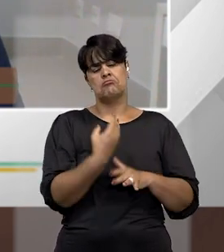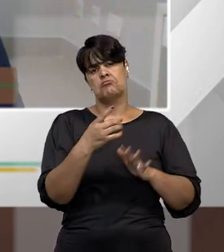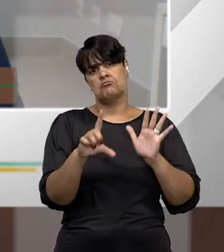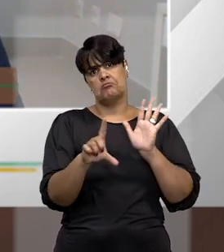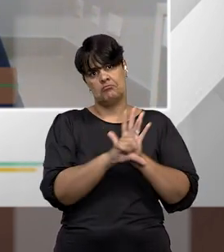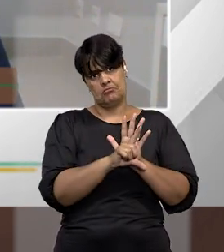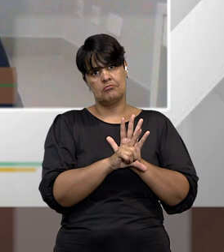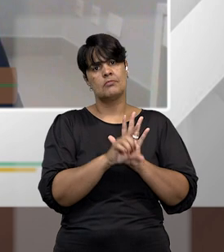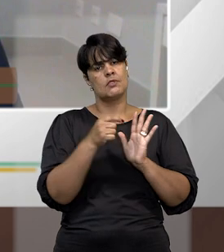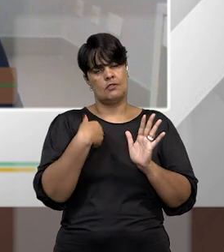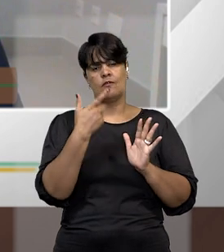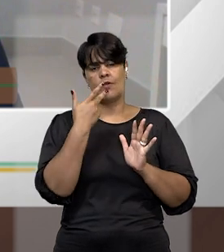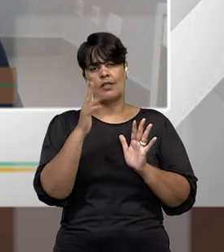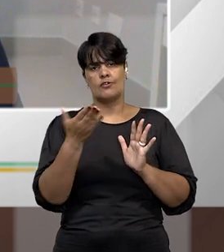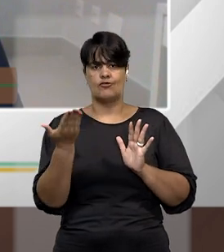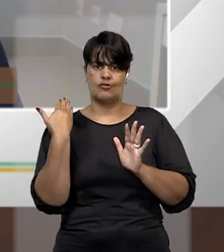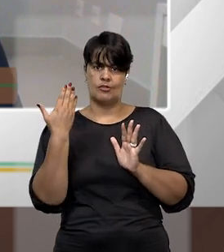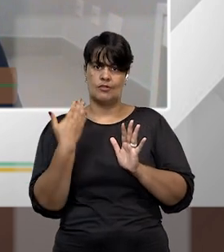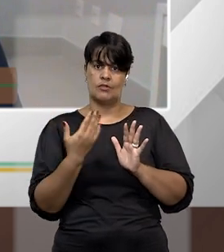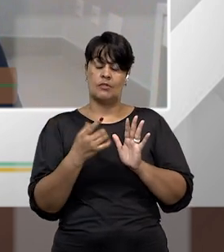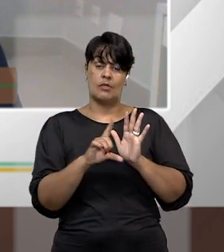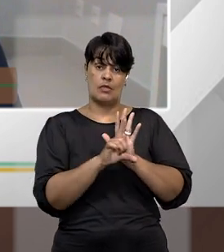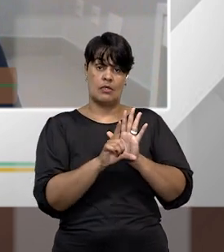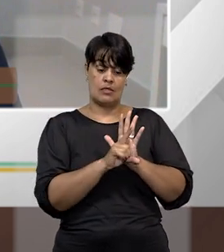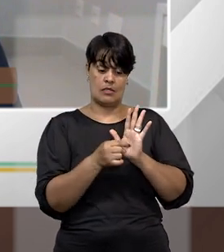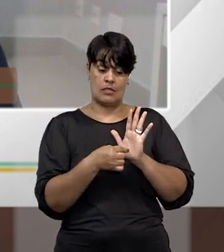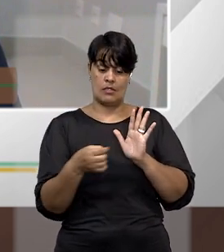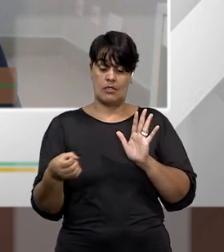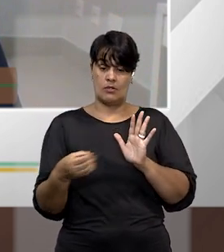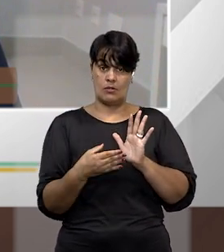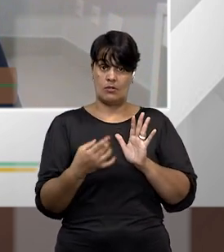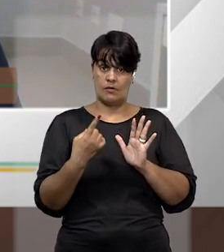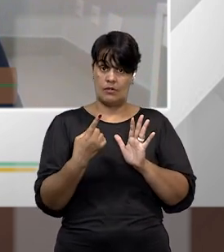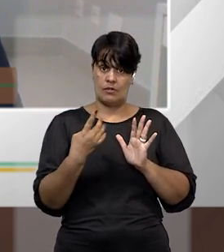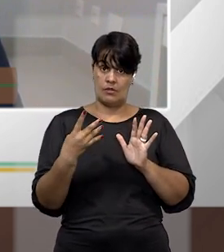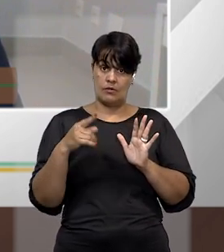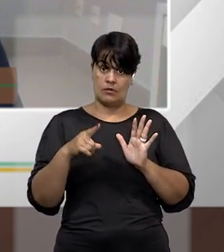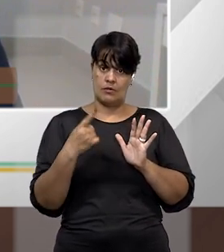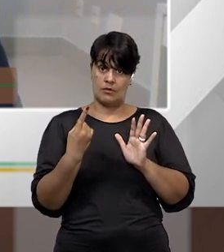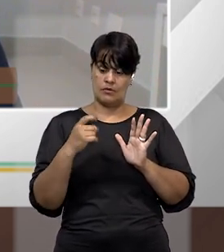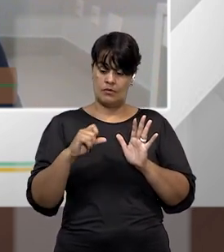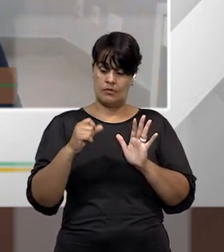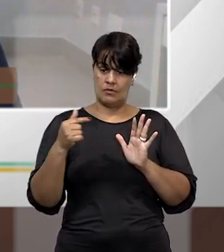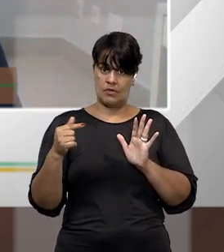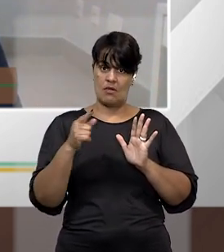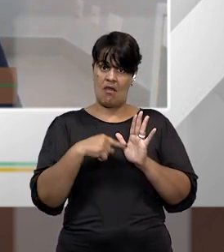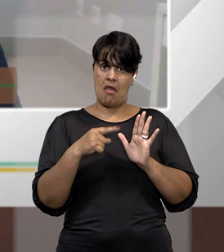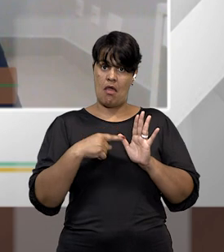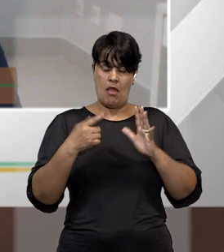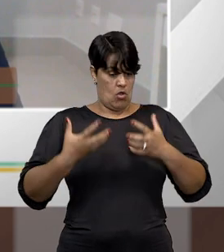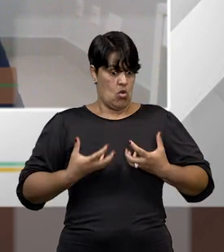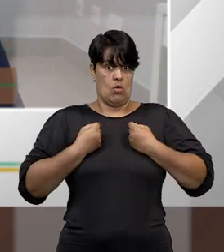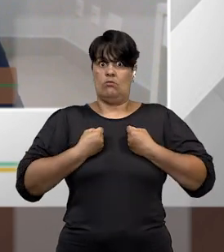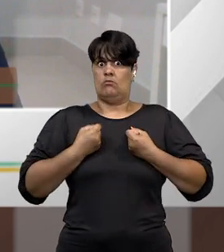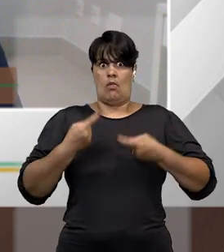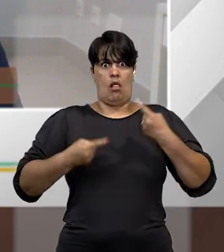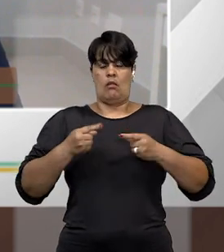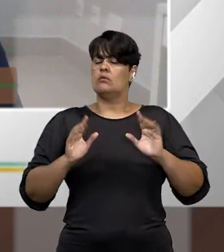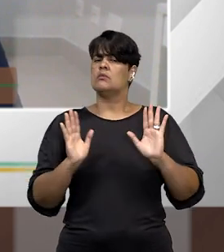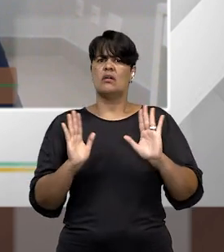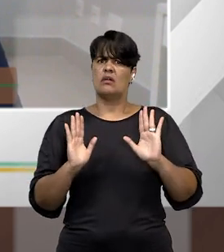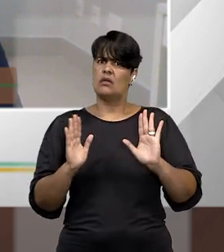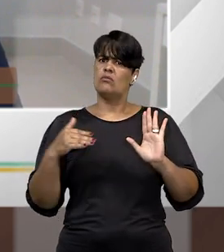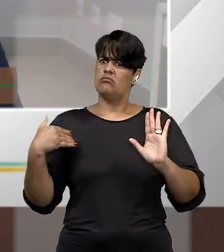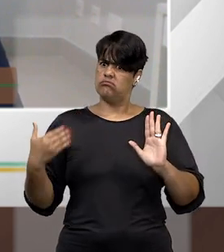.197 não foi fruto de uma discussão repentina, muito pelo contrário, um projeto de lei que caminhou há algum tempo no Congresso, depois de muitas discussões,